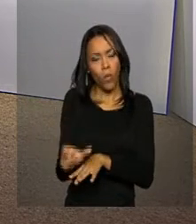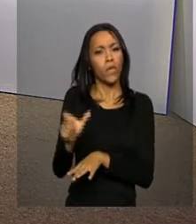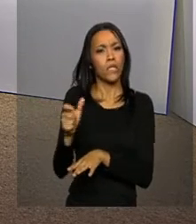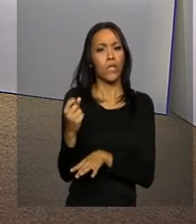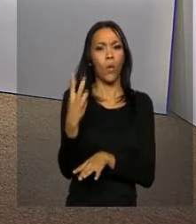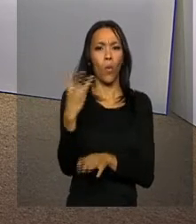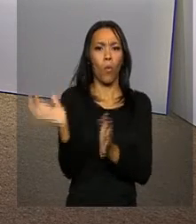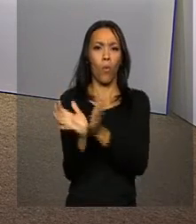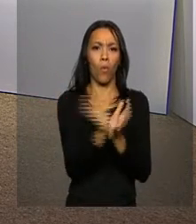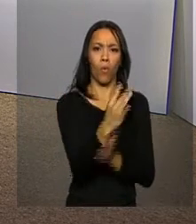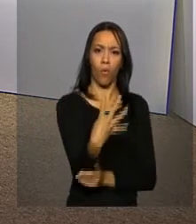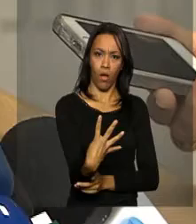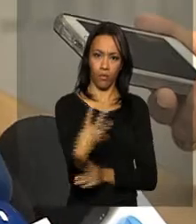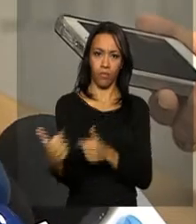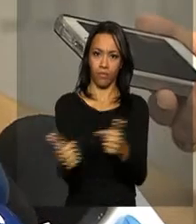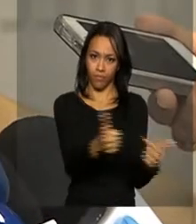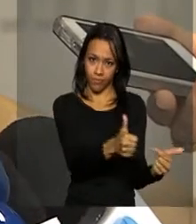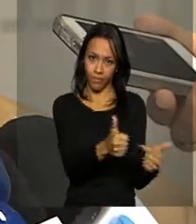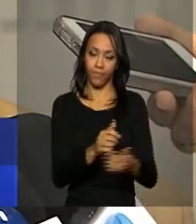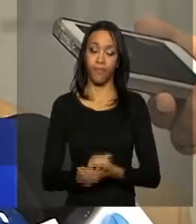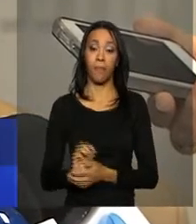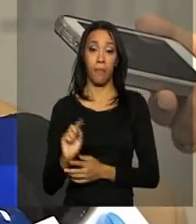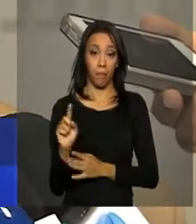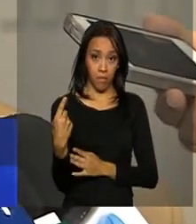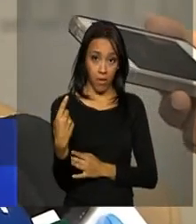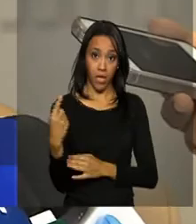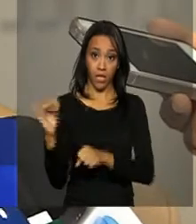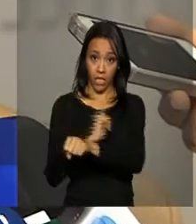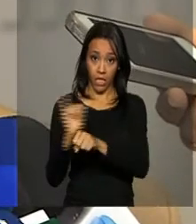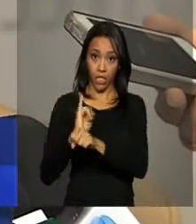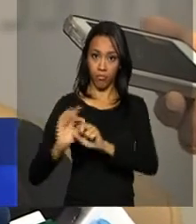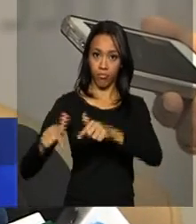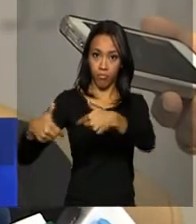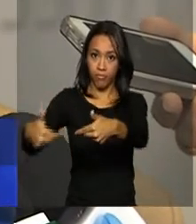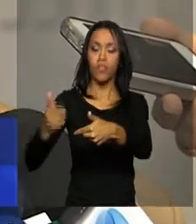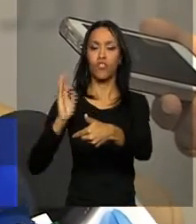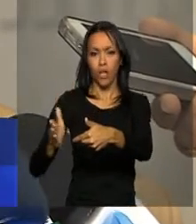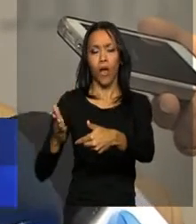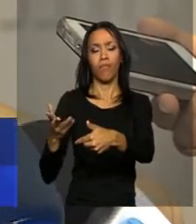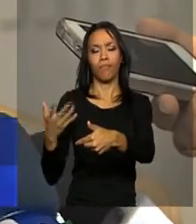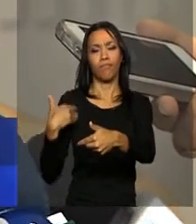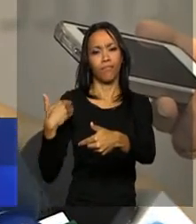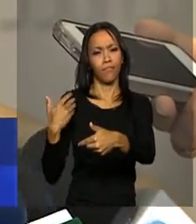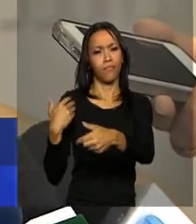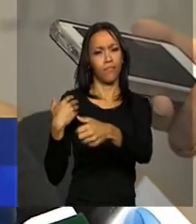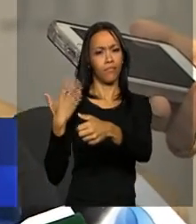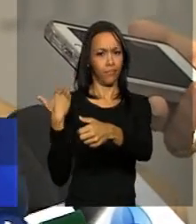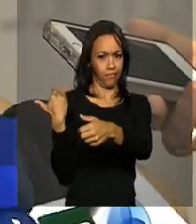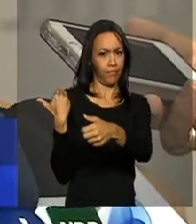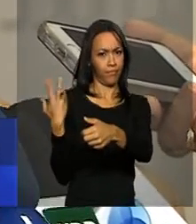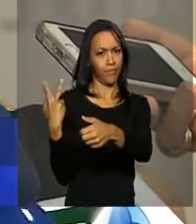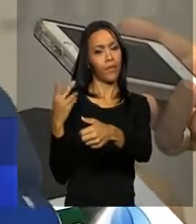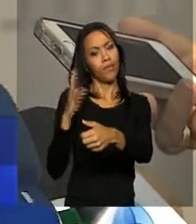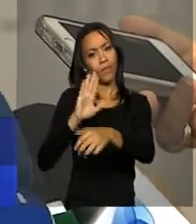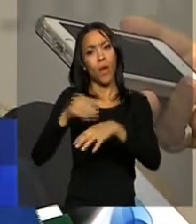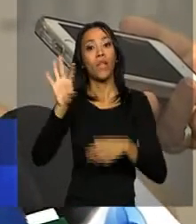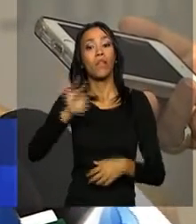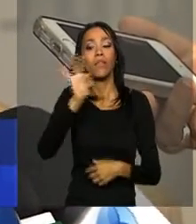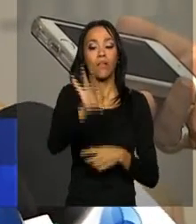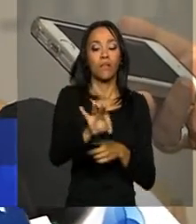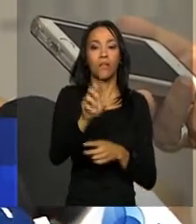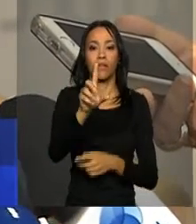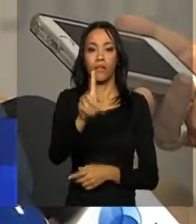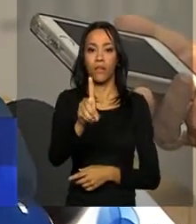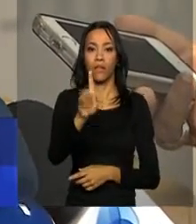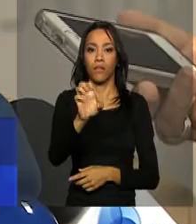quatro fases. A primeira que já está em curso há algum tempo, eu diria há muito tempo no caso da Dengue, há algum